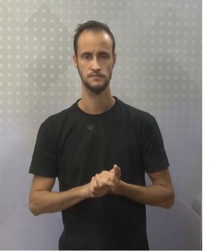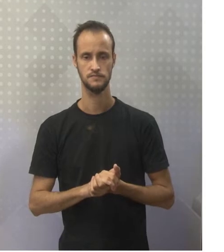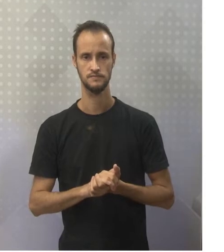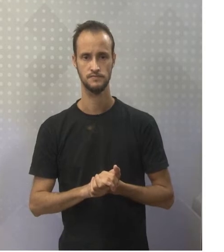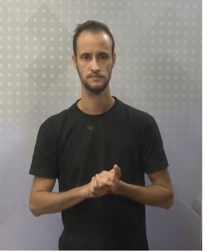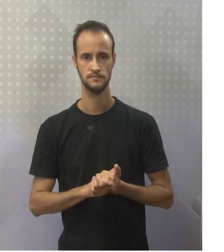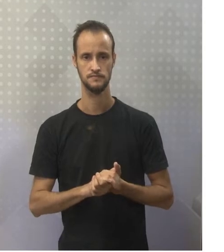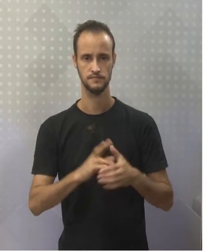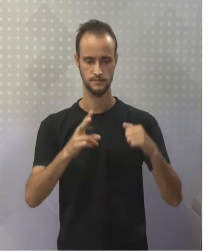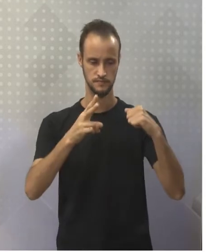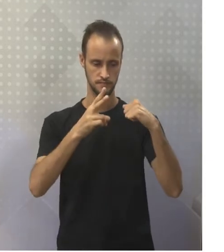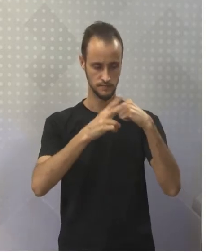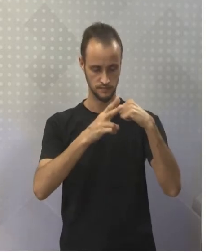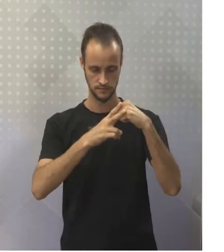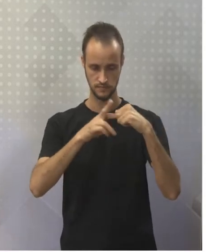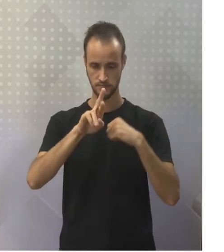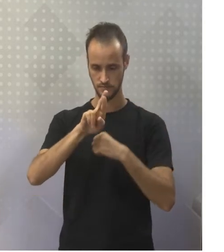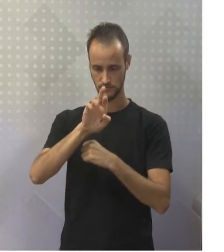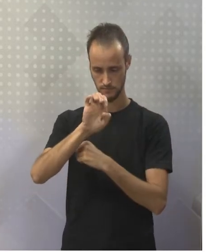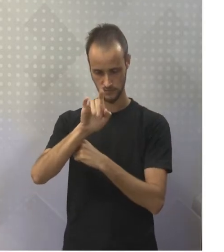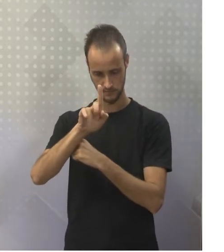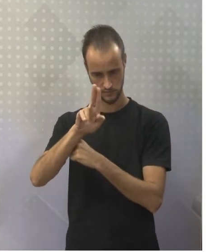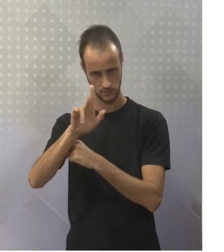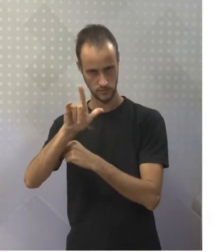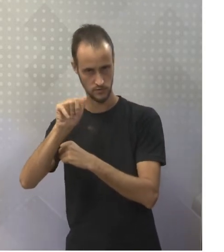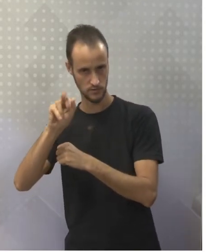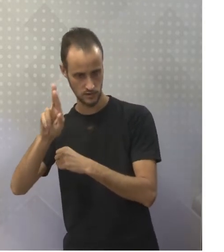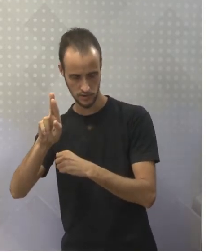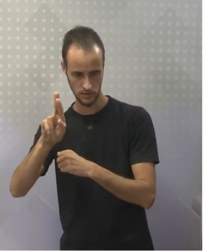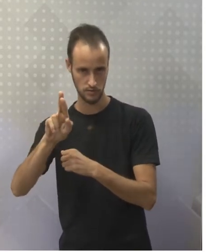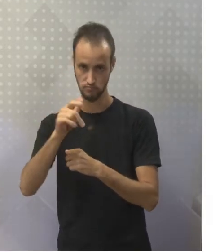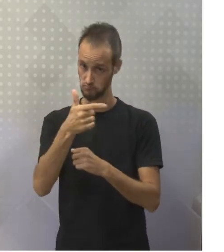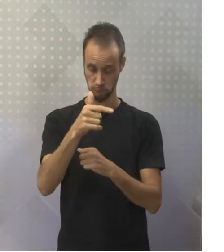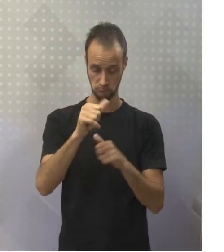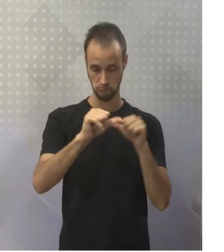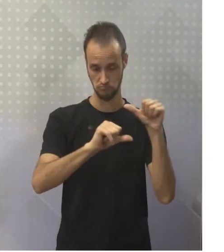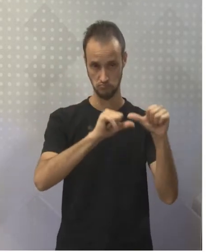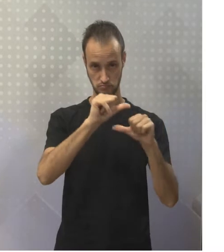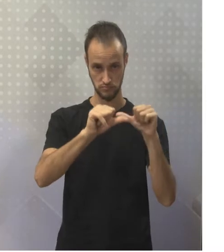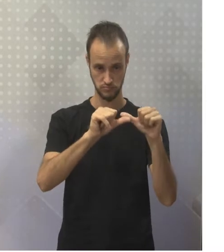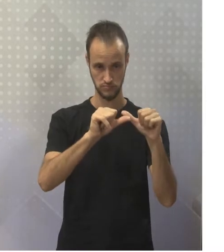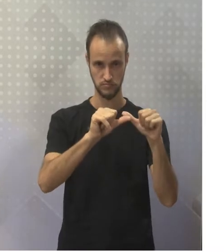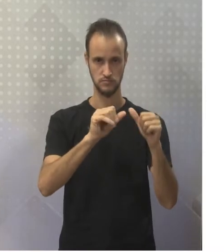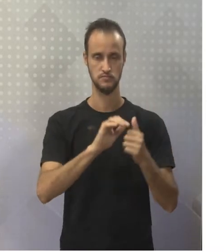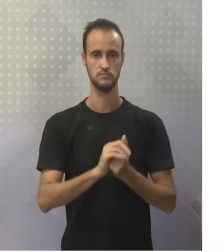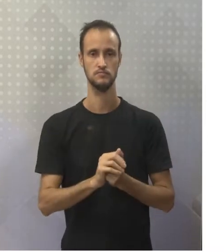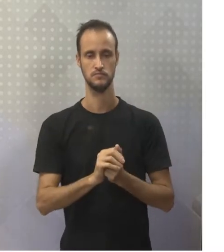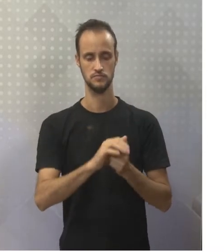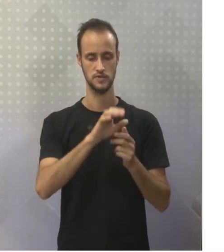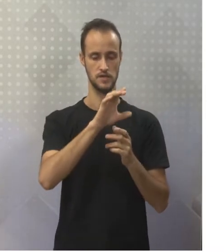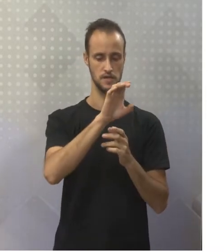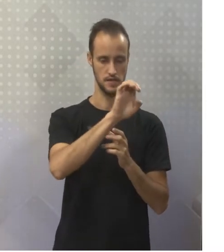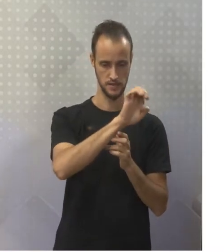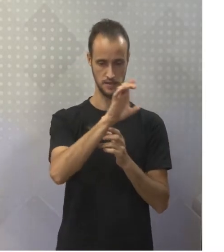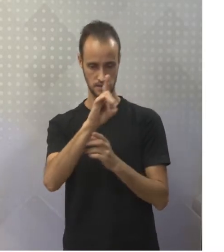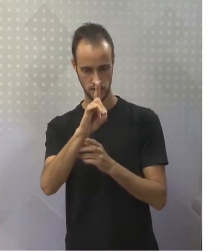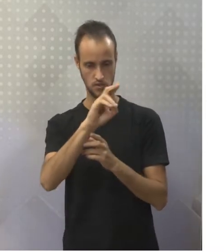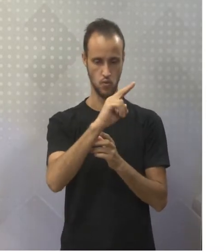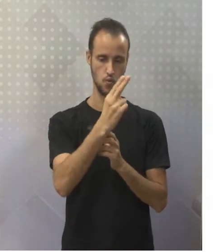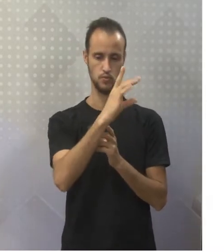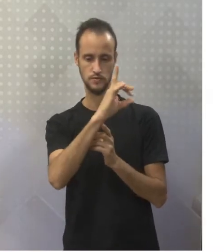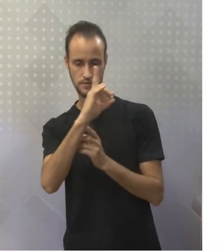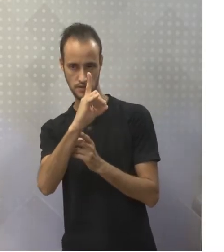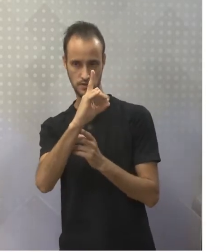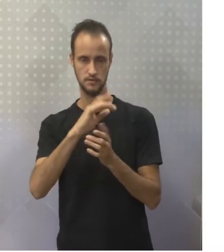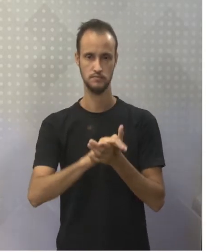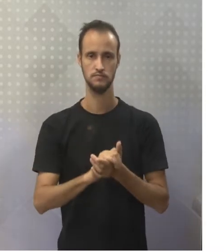Certo? Então, verbos regulares, eles conservam as mesmas terminações, de, e de, a e de. Irregulares,